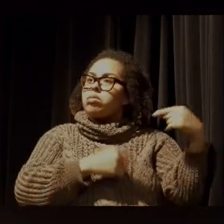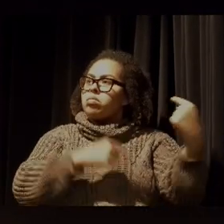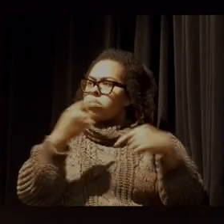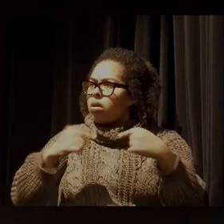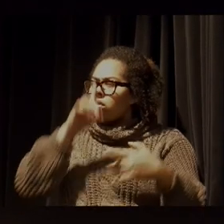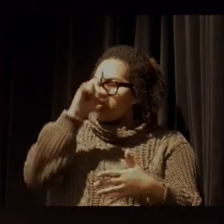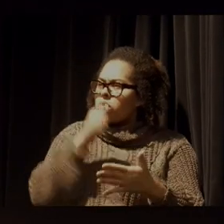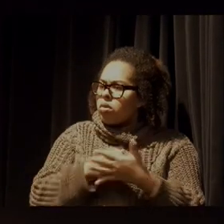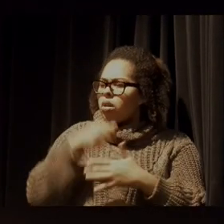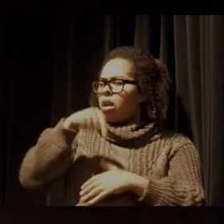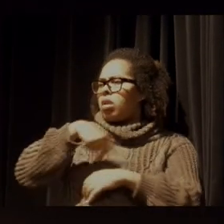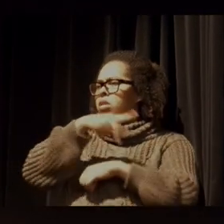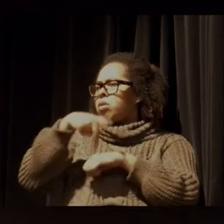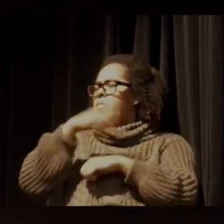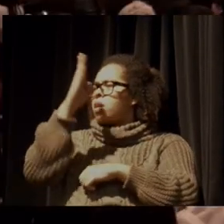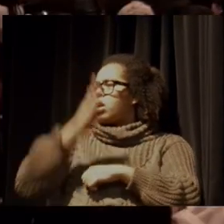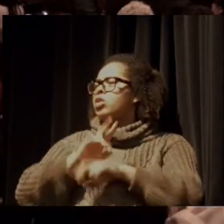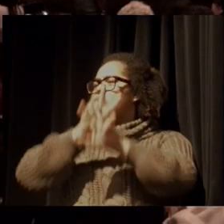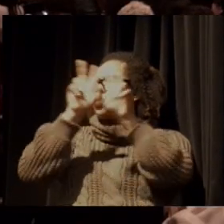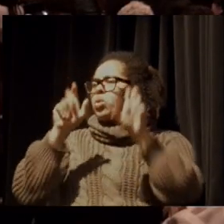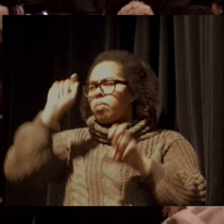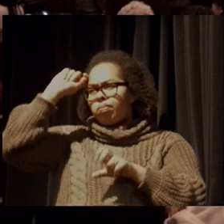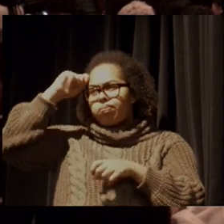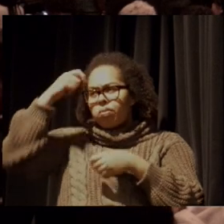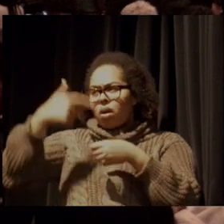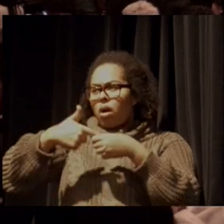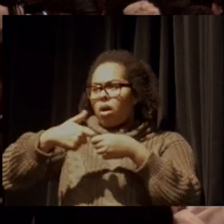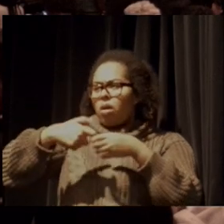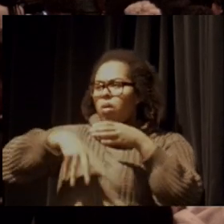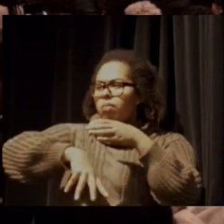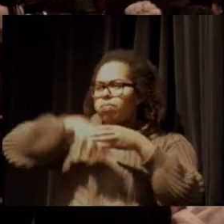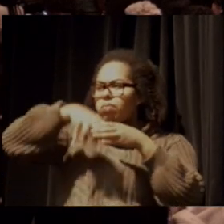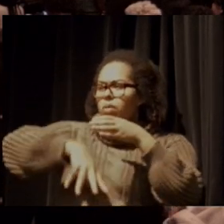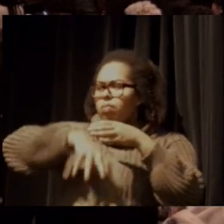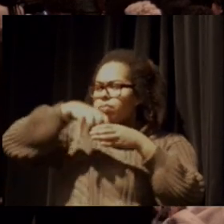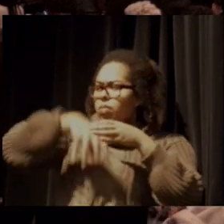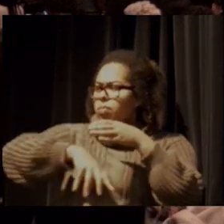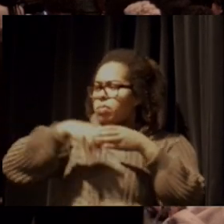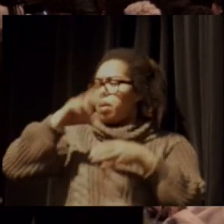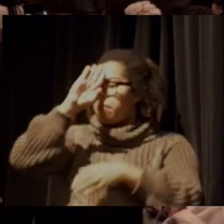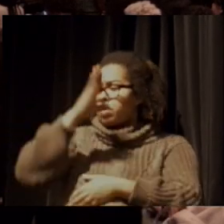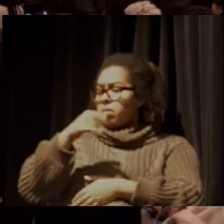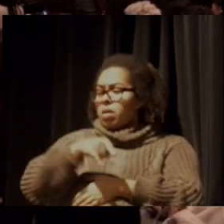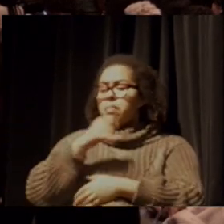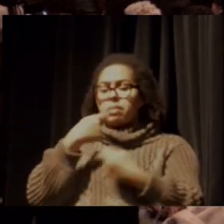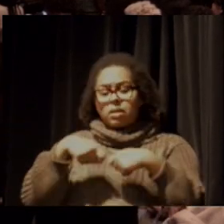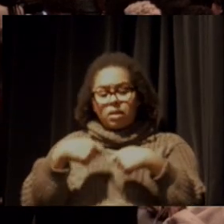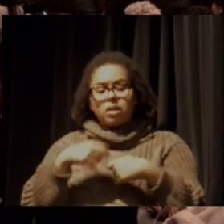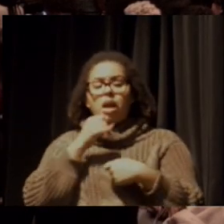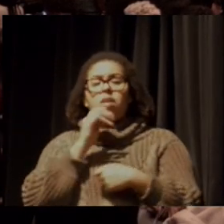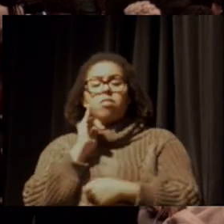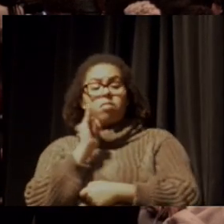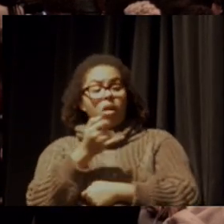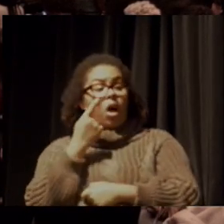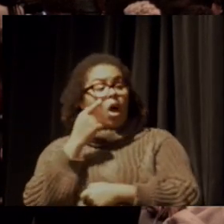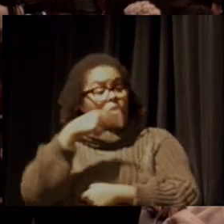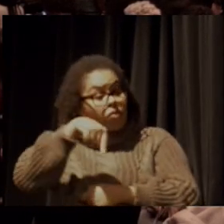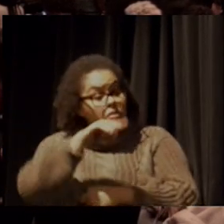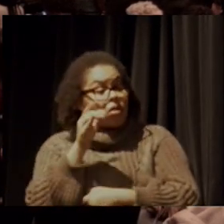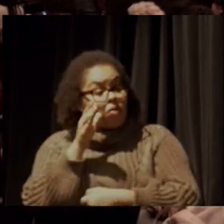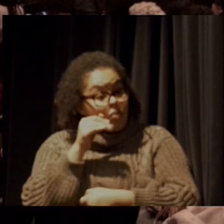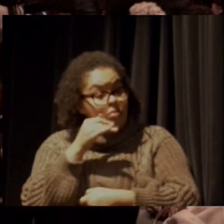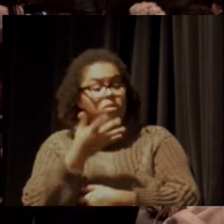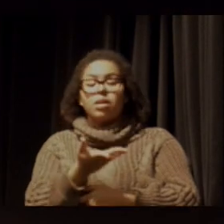decisões do país, como é o caso da questão do petróleo, uma parte da classe que a gente vai ter que convencer são os trabalhadores.